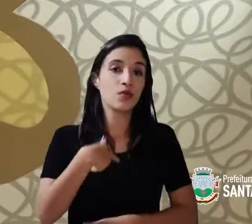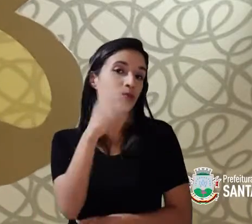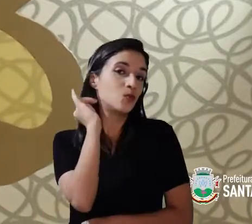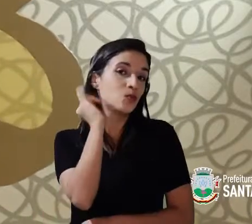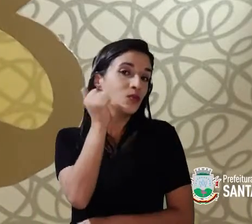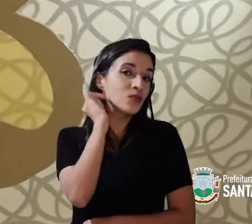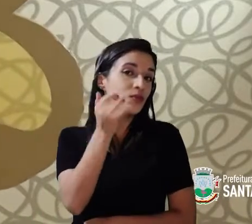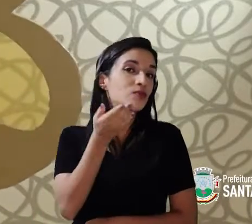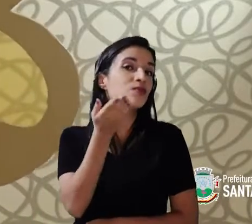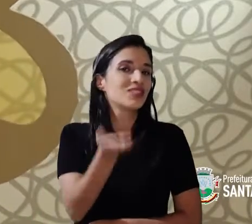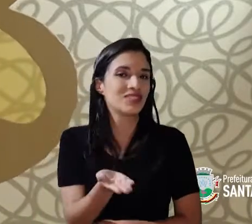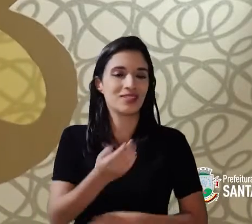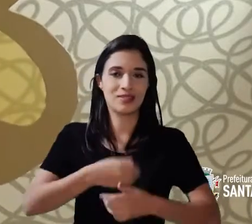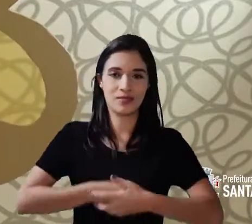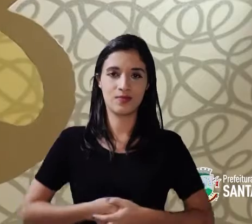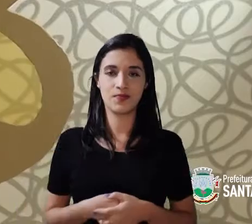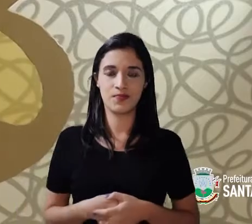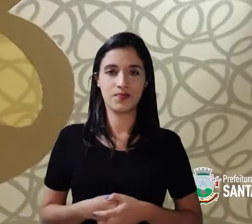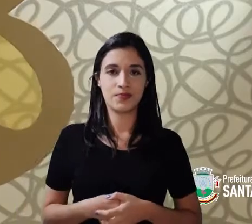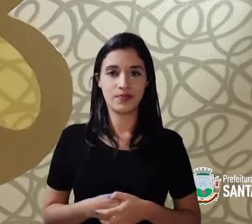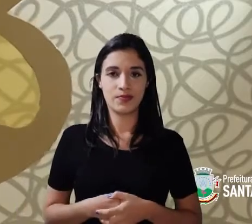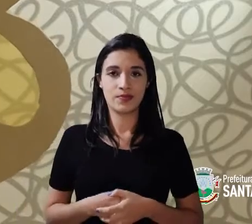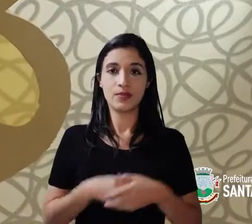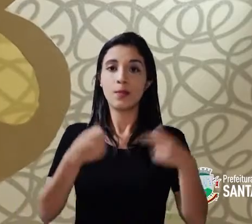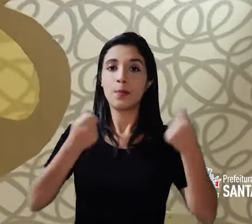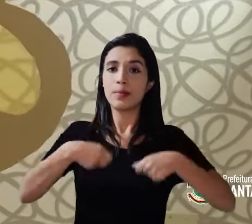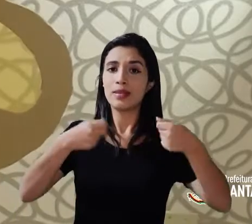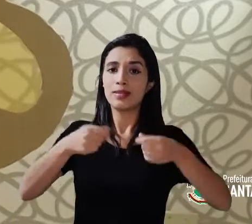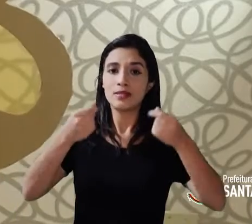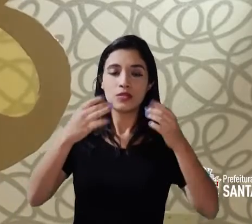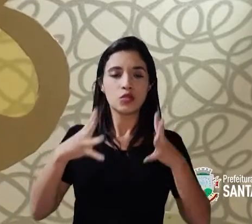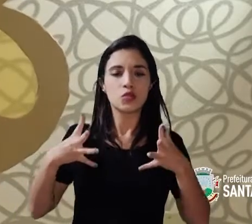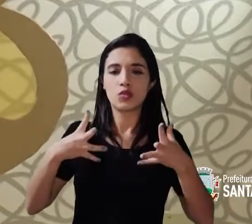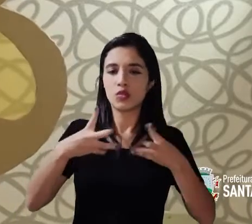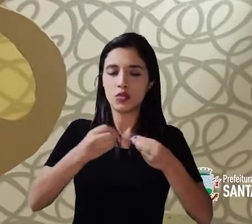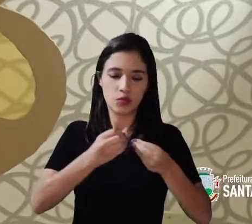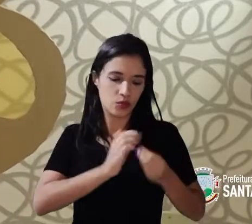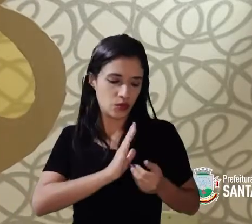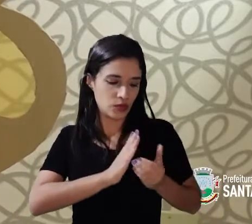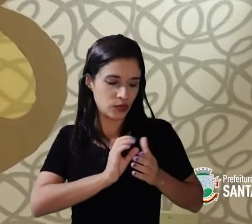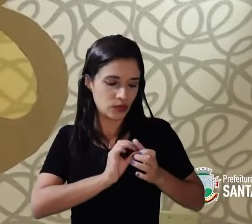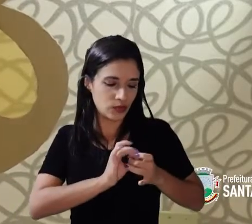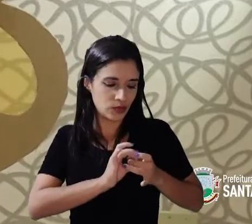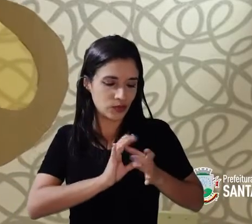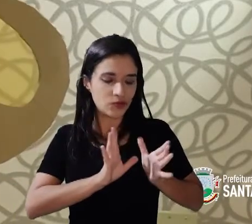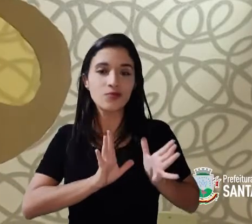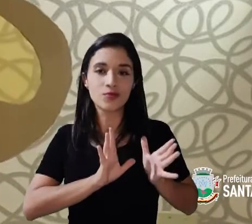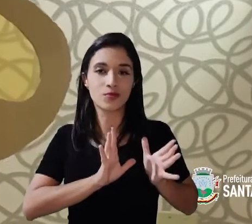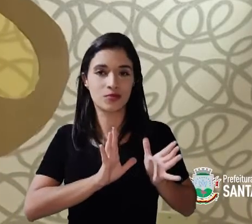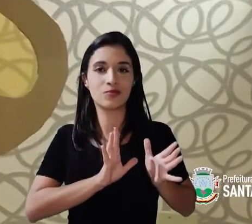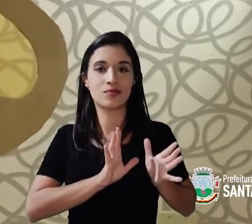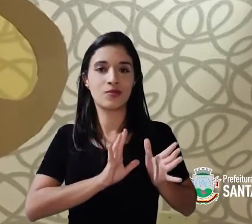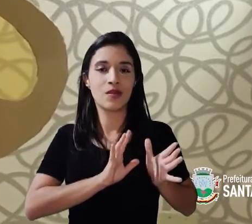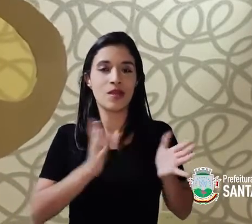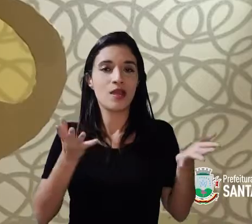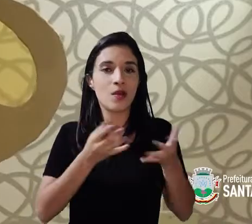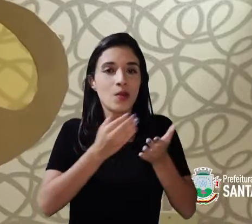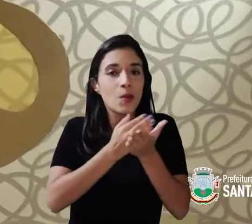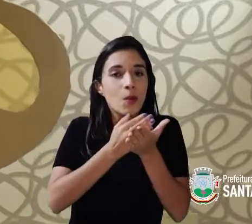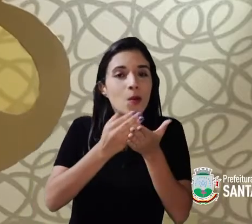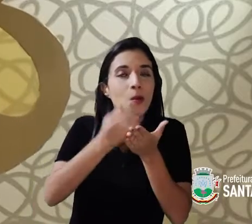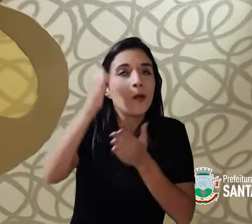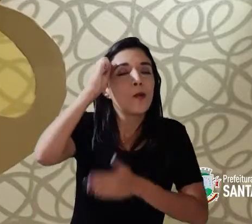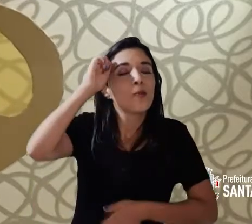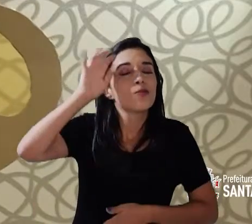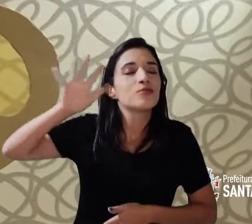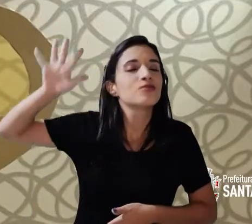vou contar para vocês. Preciso que todos abram o coração e ativem o botãozinho da